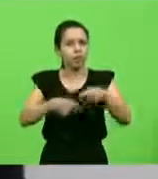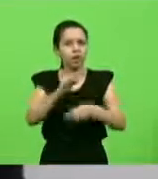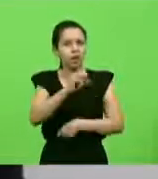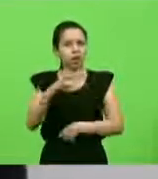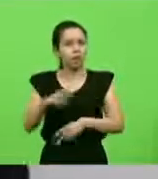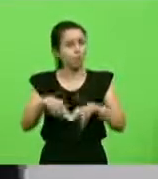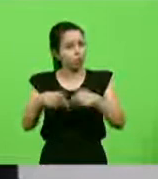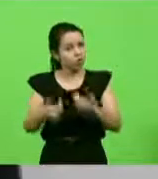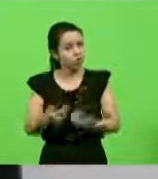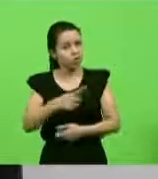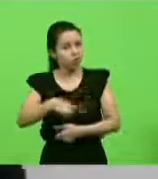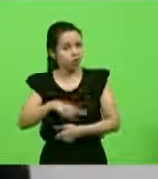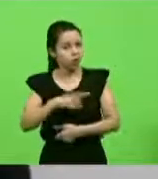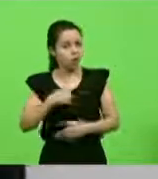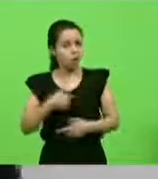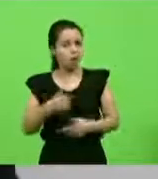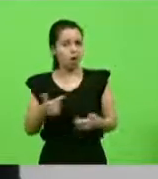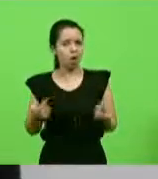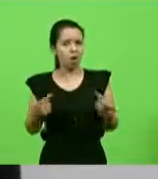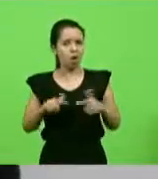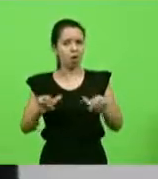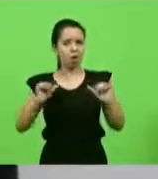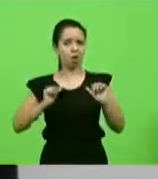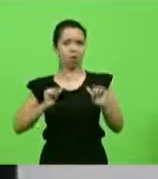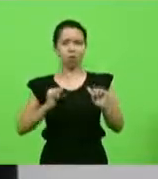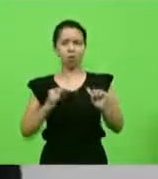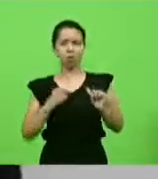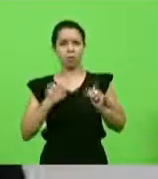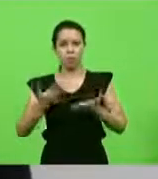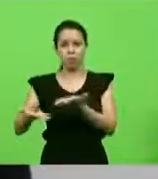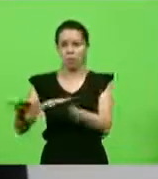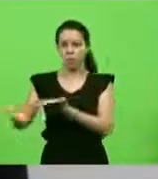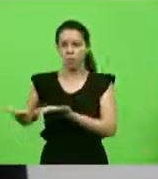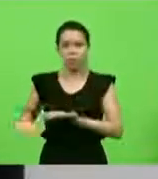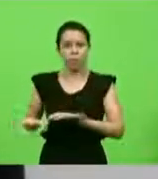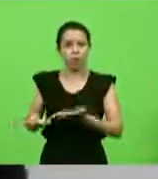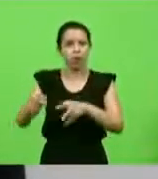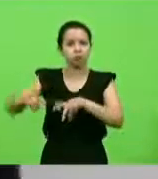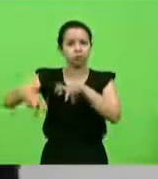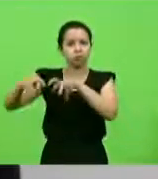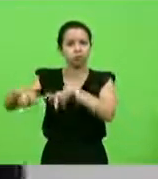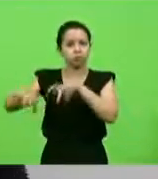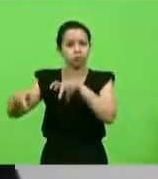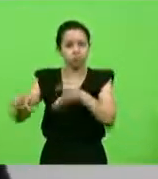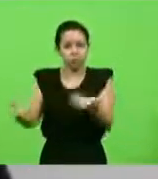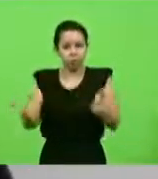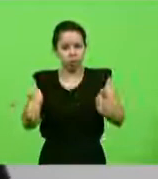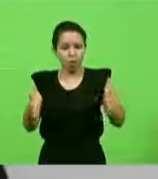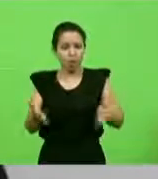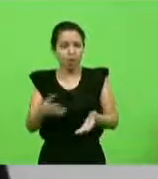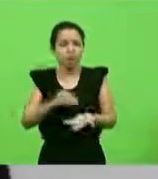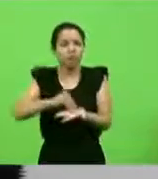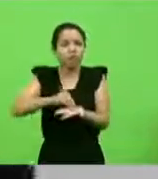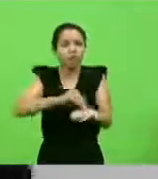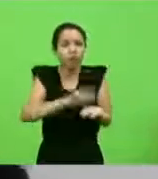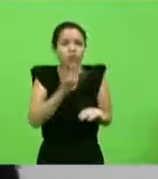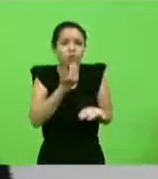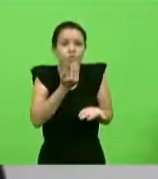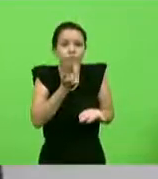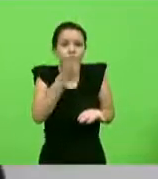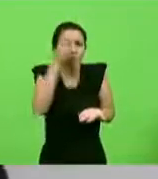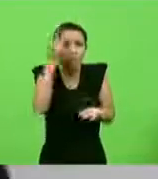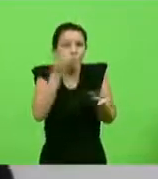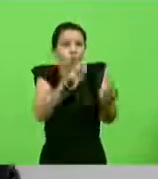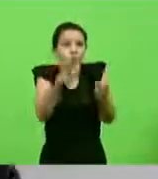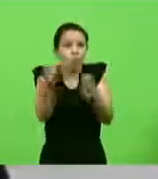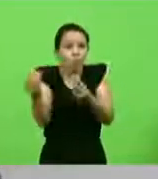não podemos ficar alheios a tantas perdas agrícolas num momento onde falta comida à mesa de bilhões